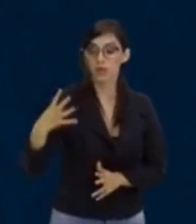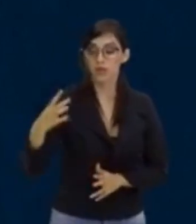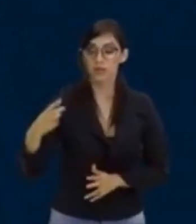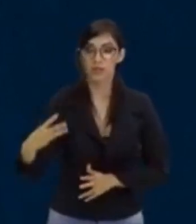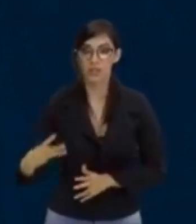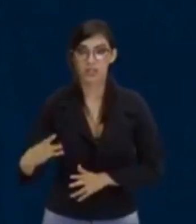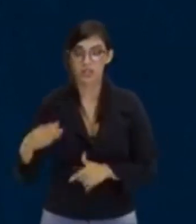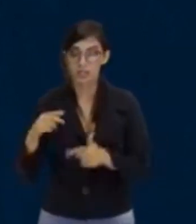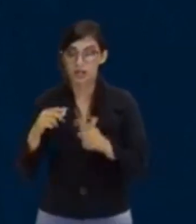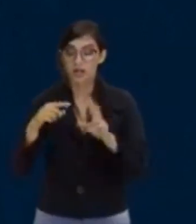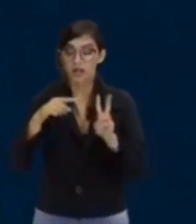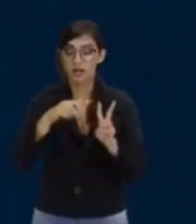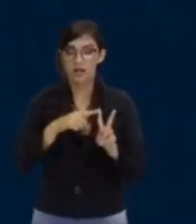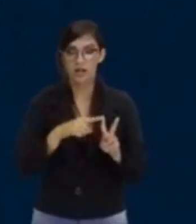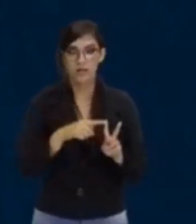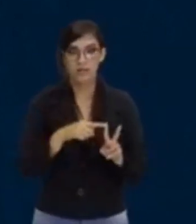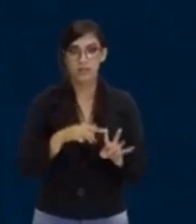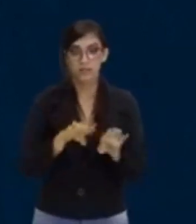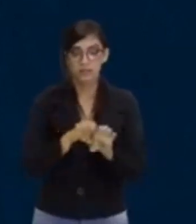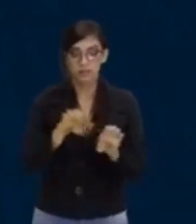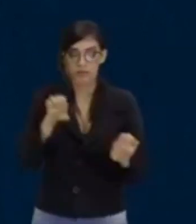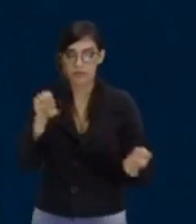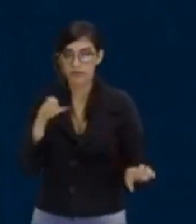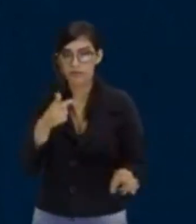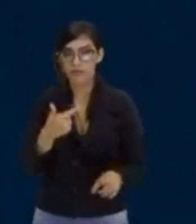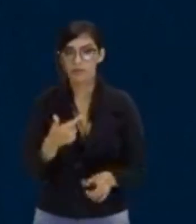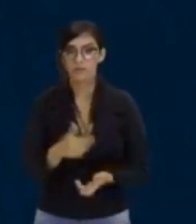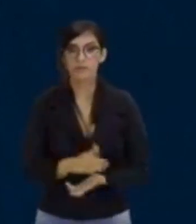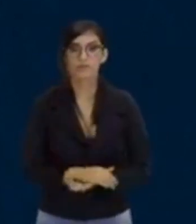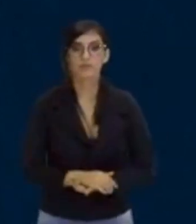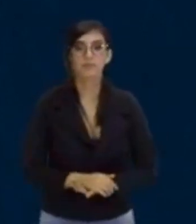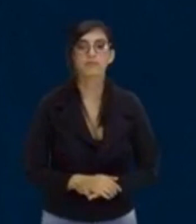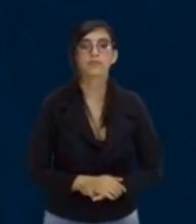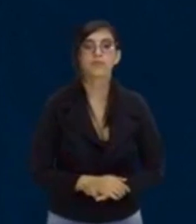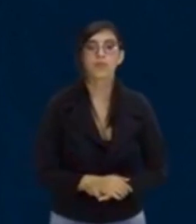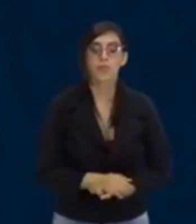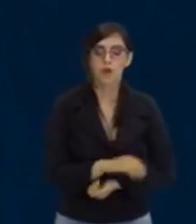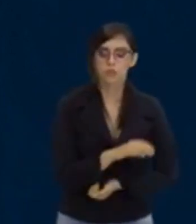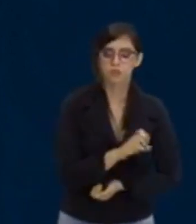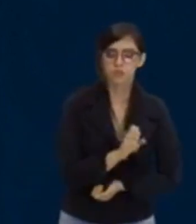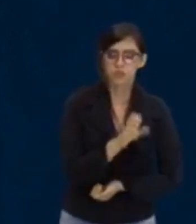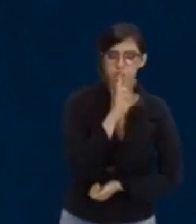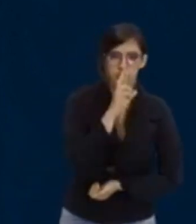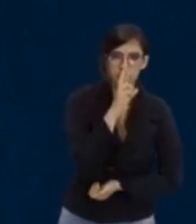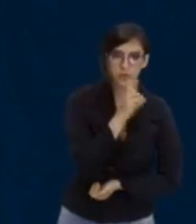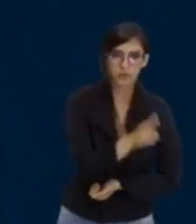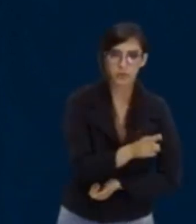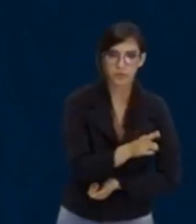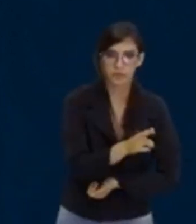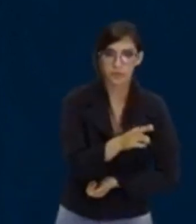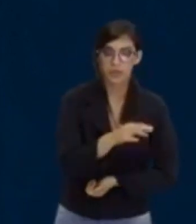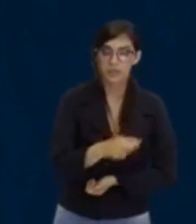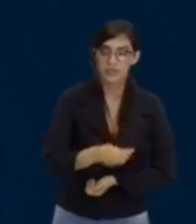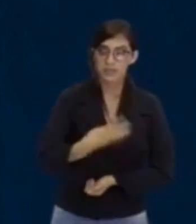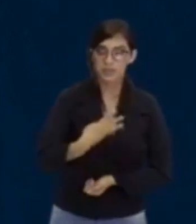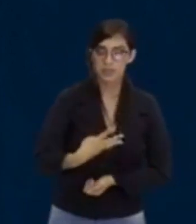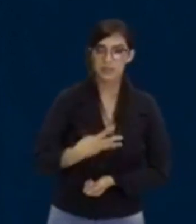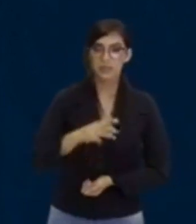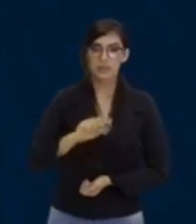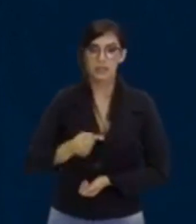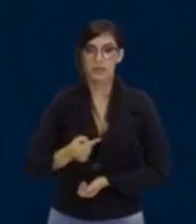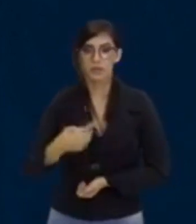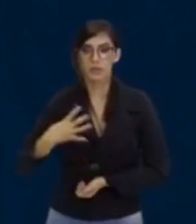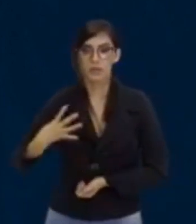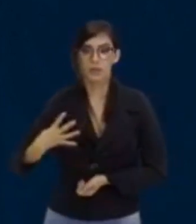são as raízes da minha equação. Vou escrever assim, ó, solução é 3 e 4. Colocando na ordem. Tá